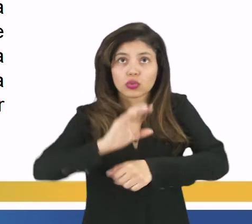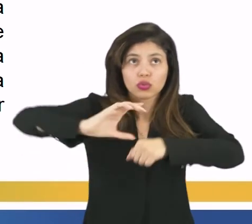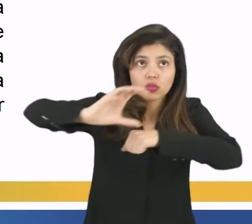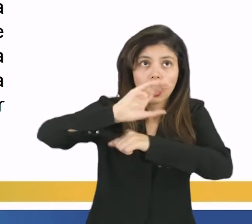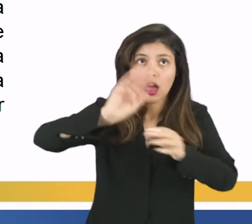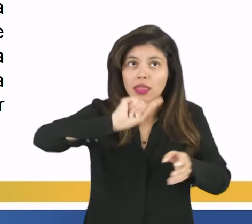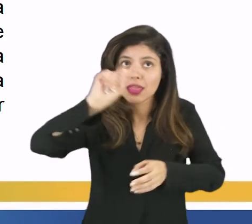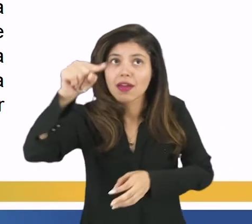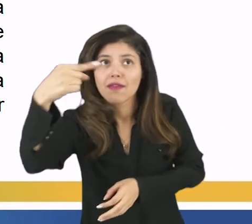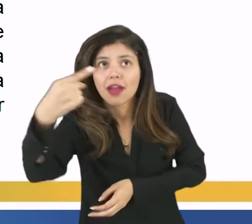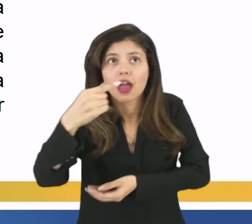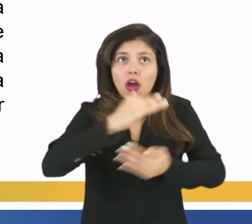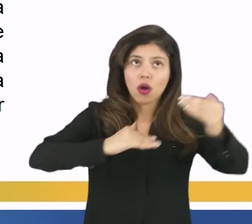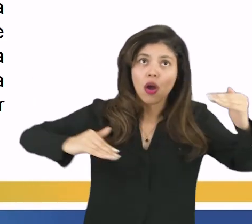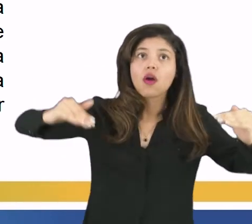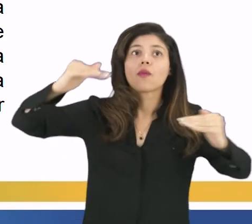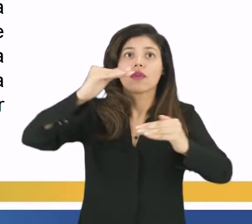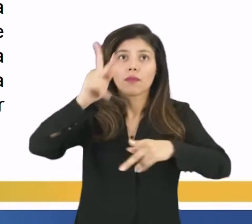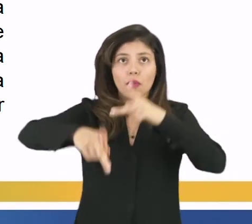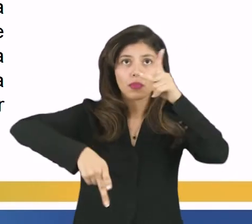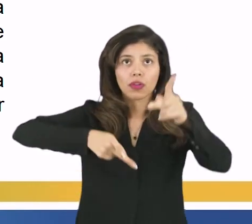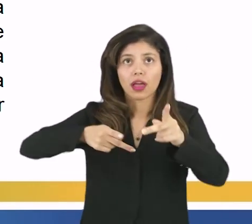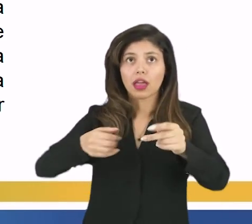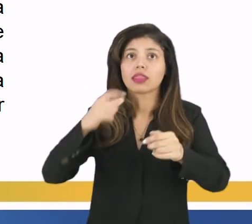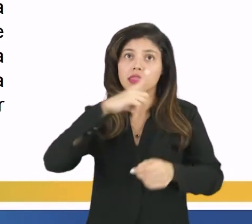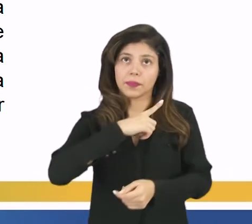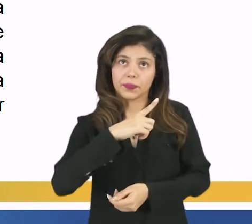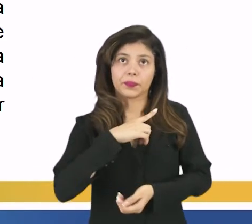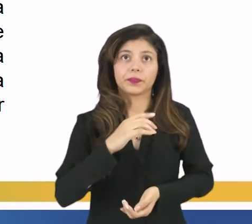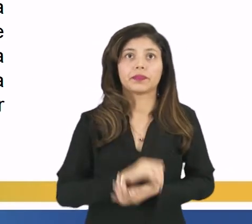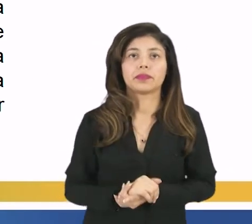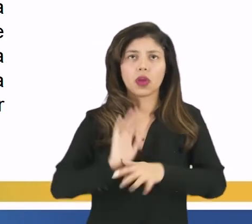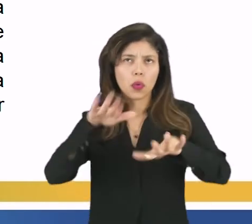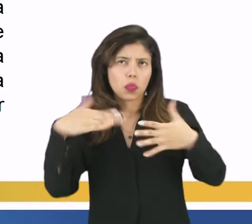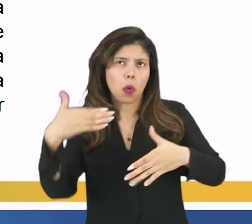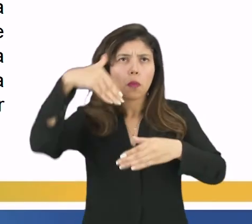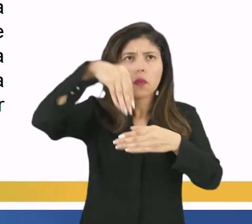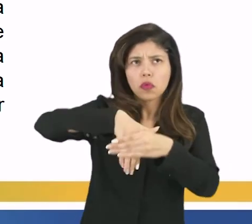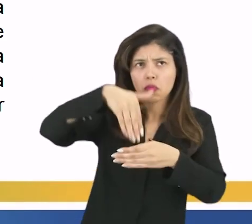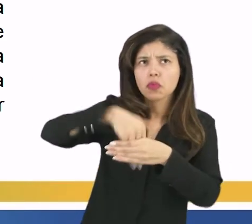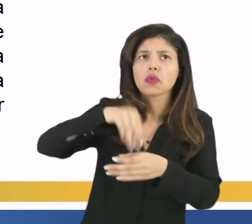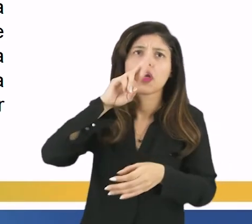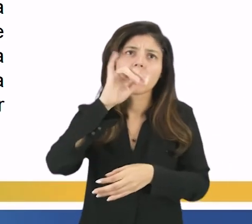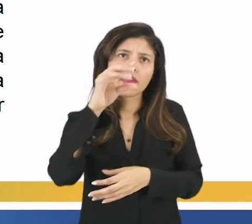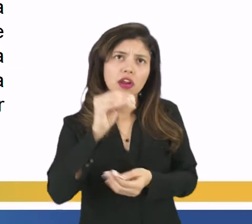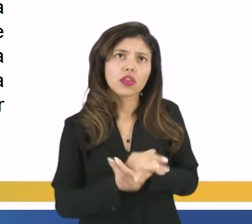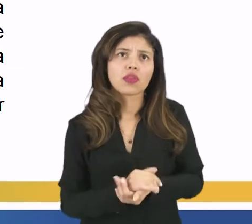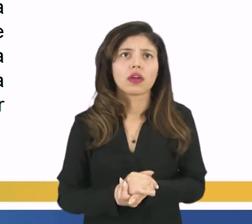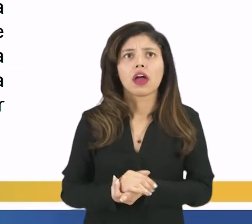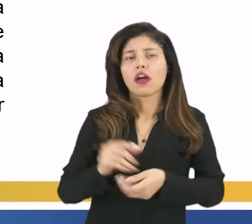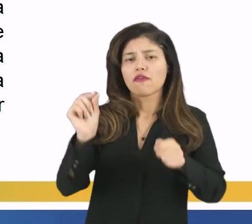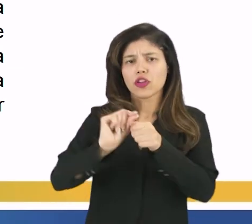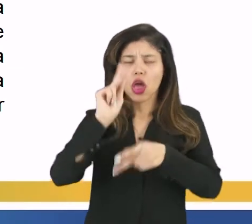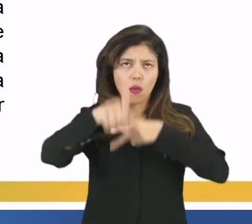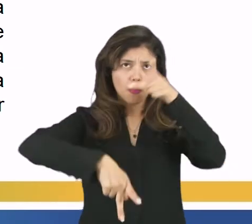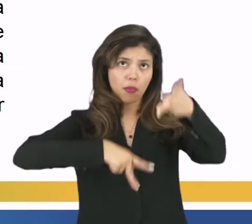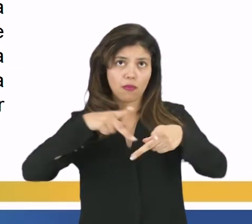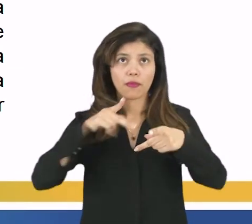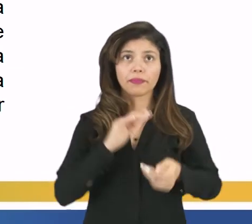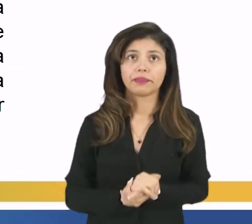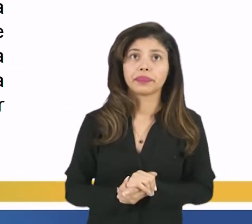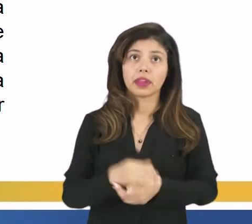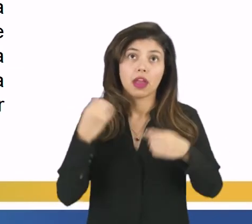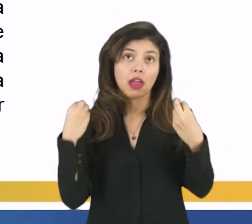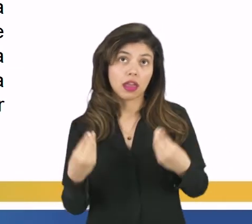através dos quais a soberania popular é exercida, na qual seja plebiscito ou referendo, são formulados ao povo,